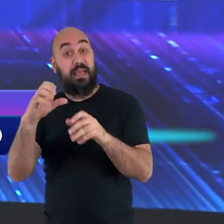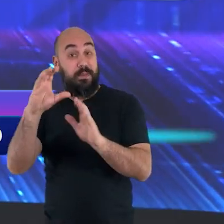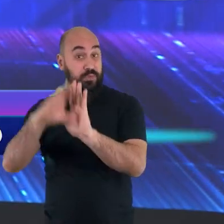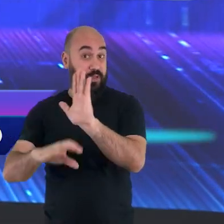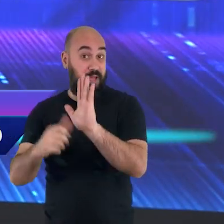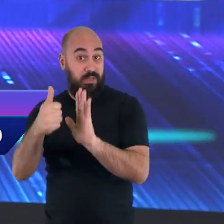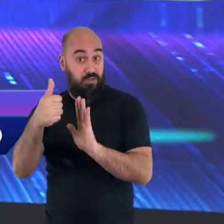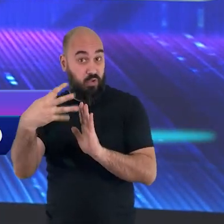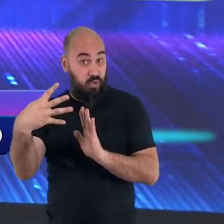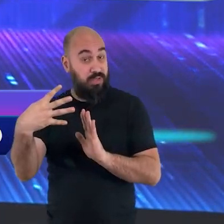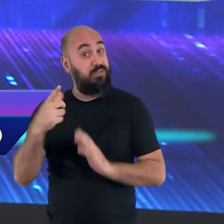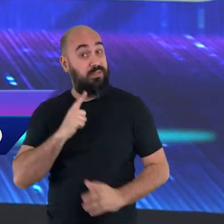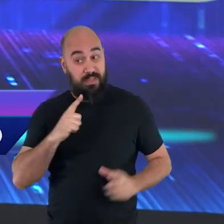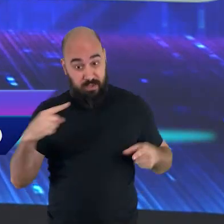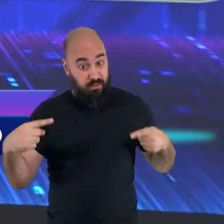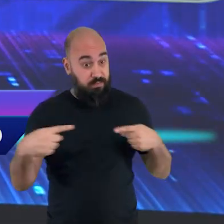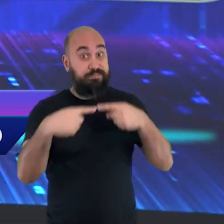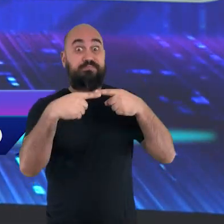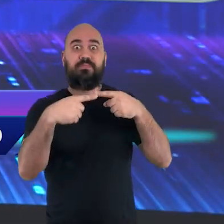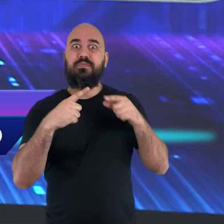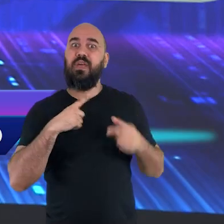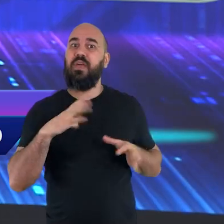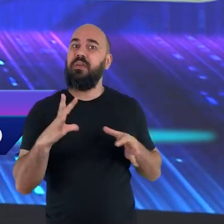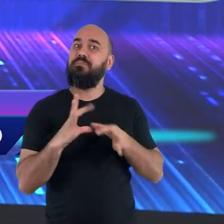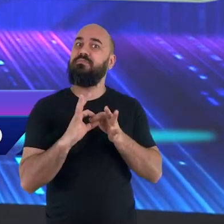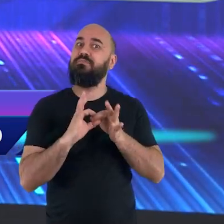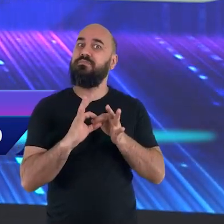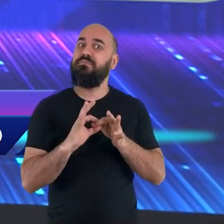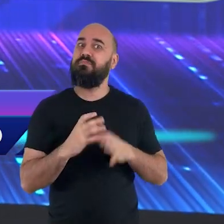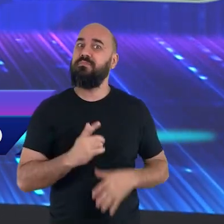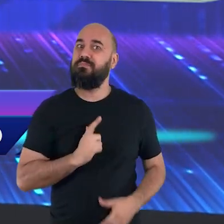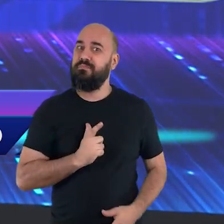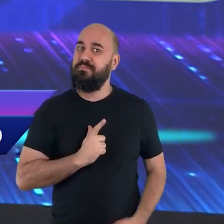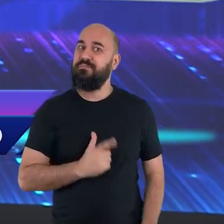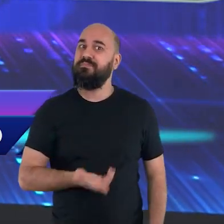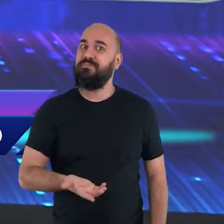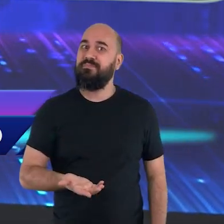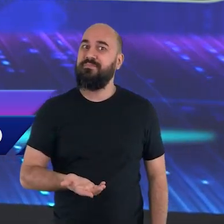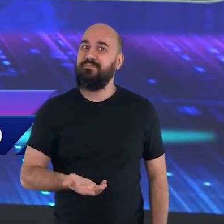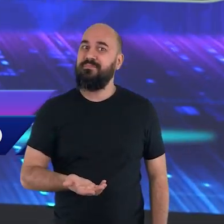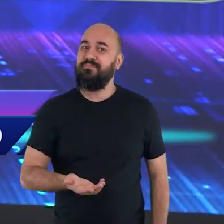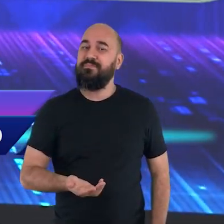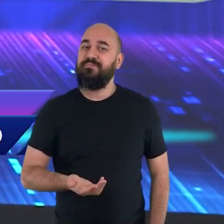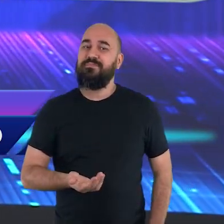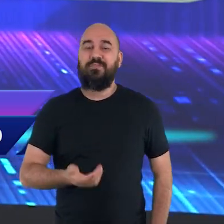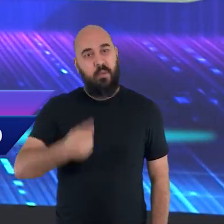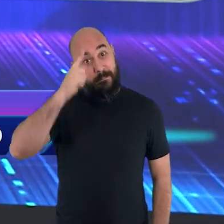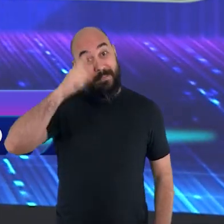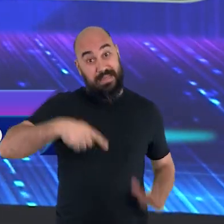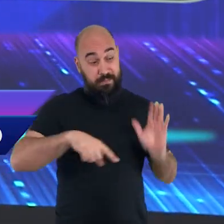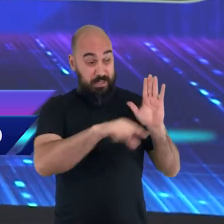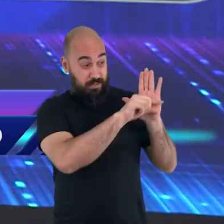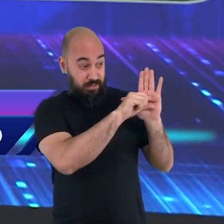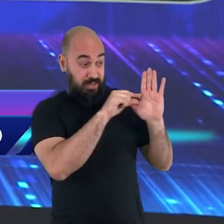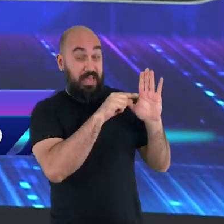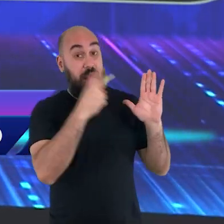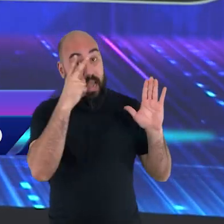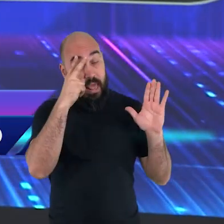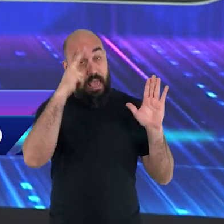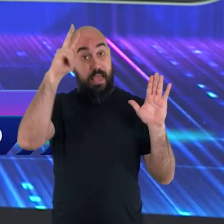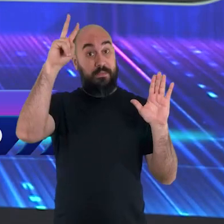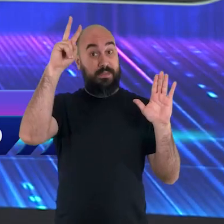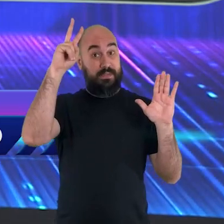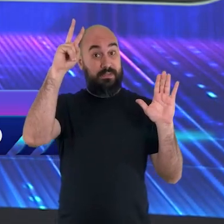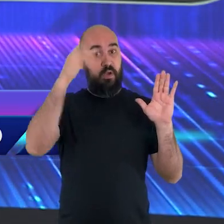Um outro ponto merece nossa atenção é que o mandamento começa com a palavra lembra-te.